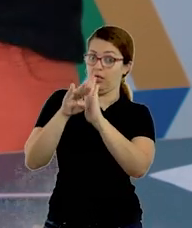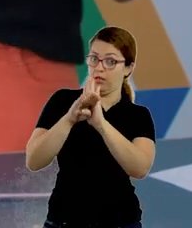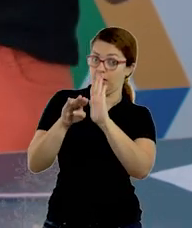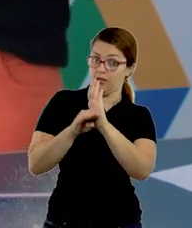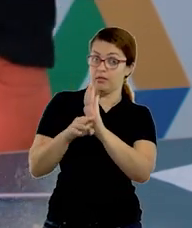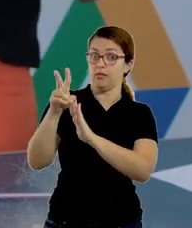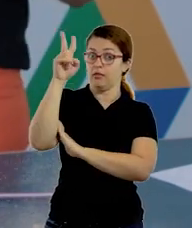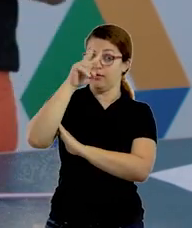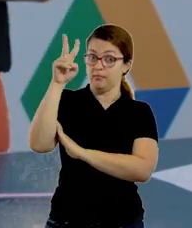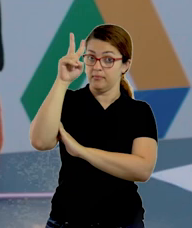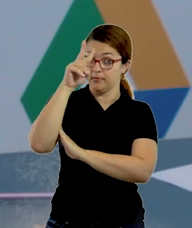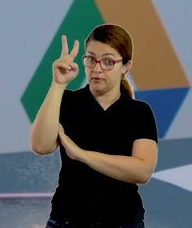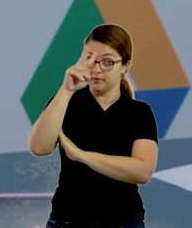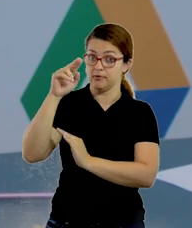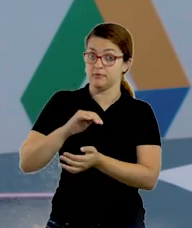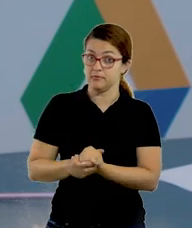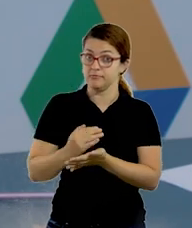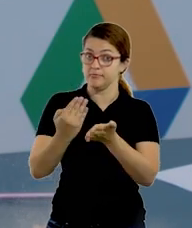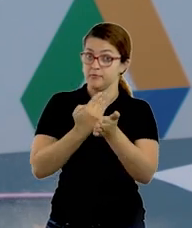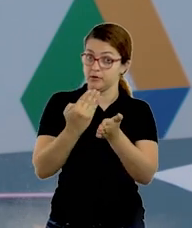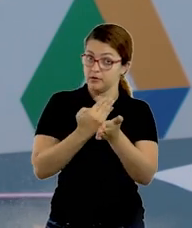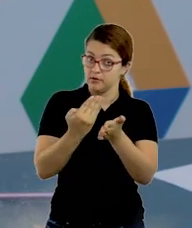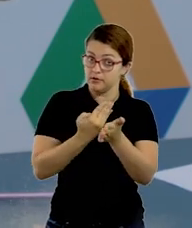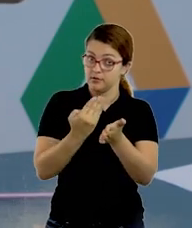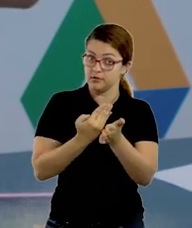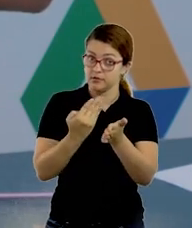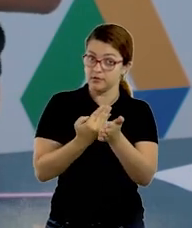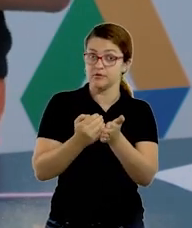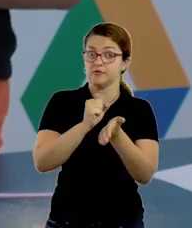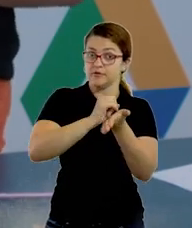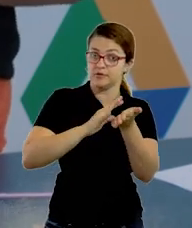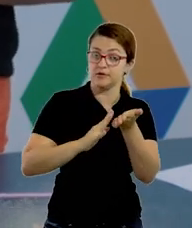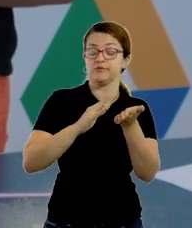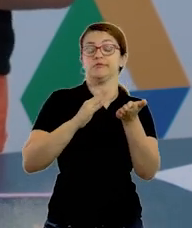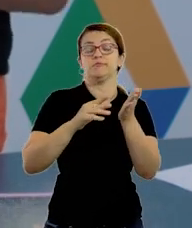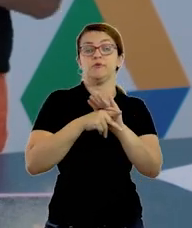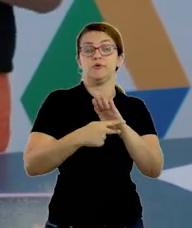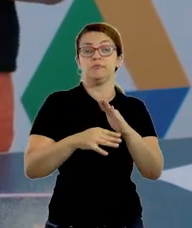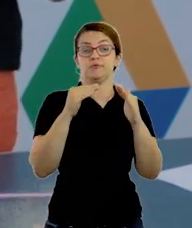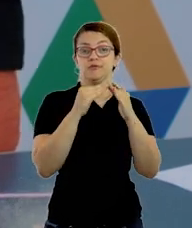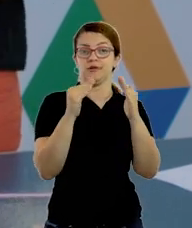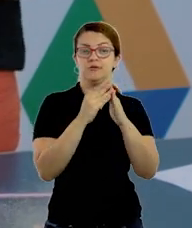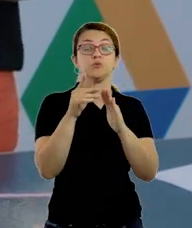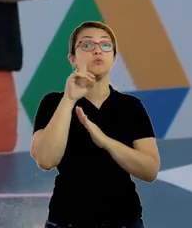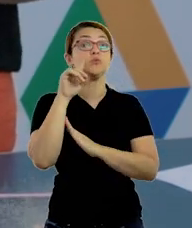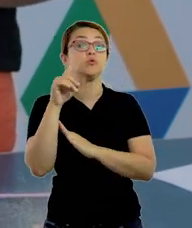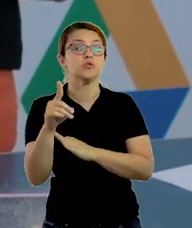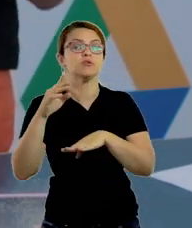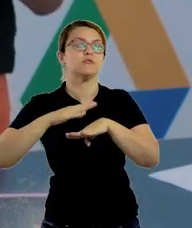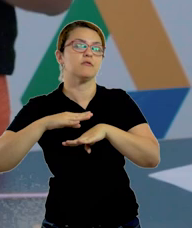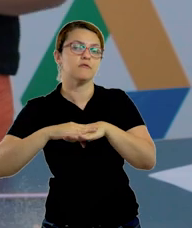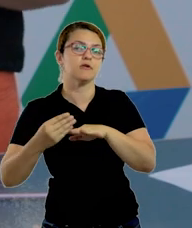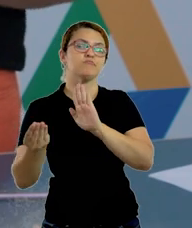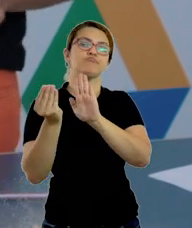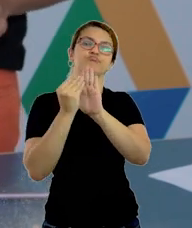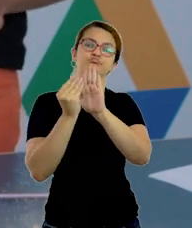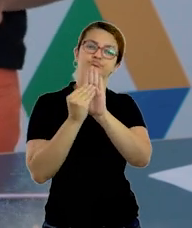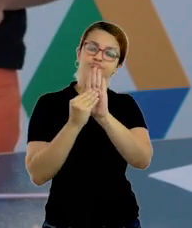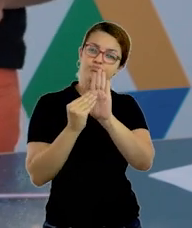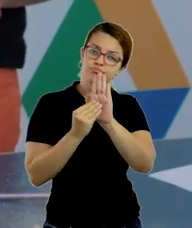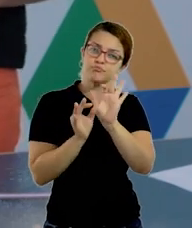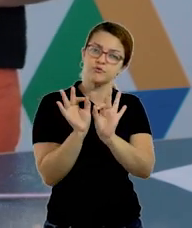Lembrando que vocês precisam pegar no caderninho de vocês, o caderninho do Listão de Casa, anotar a data que vocês estão realizando a atividade para ficar tudo